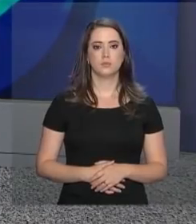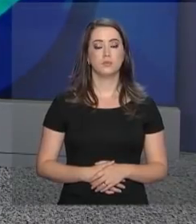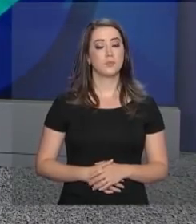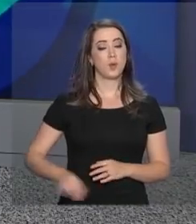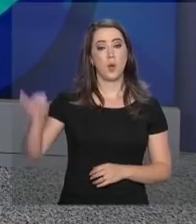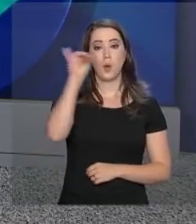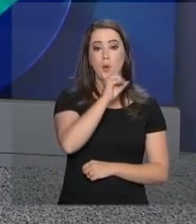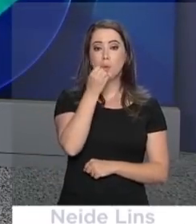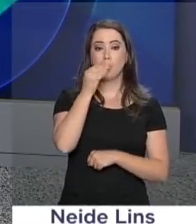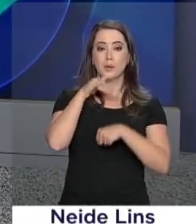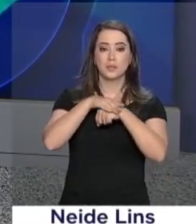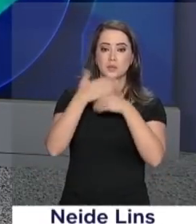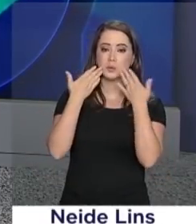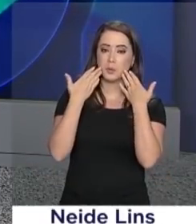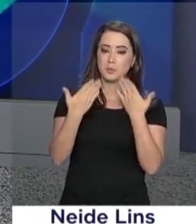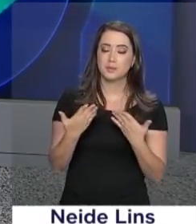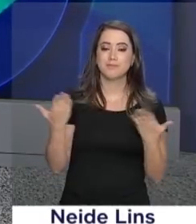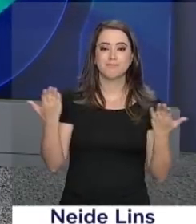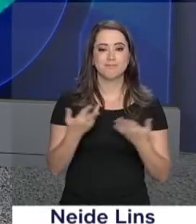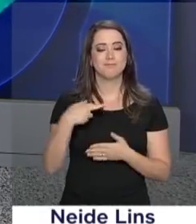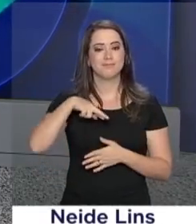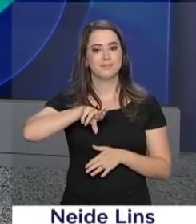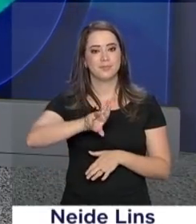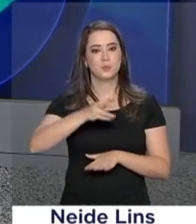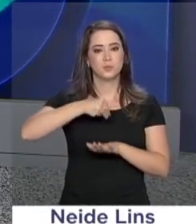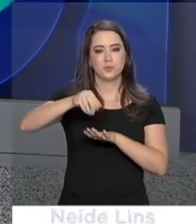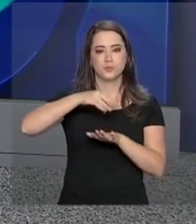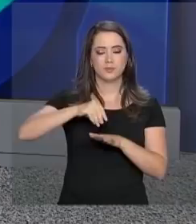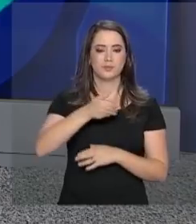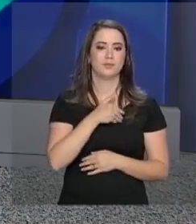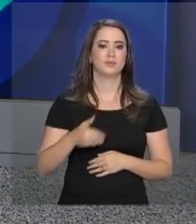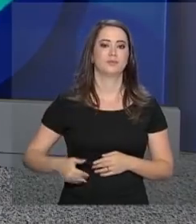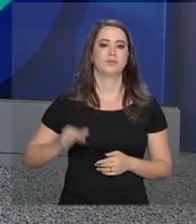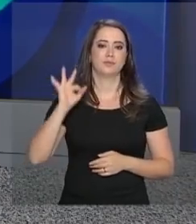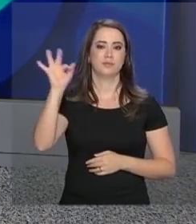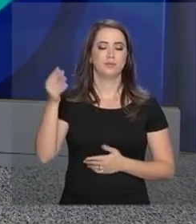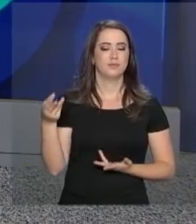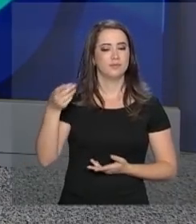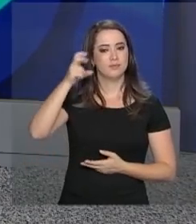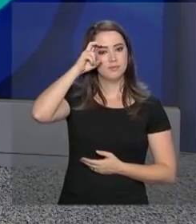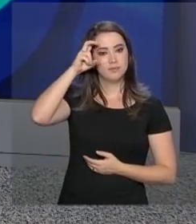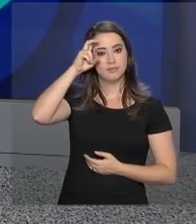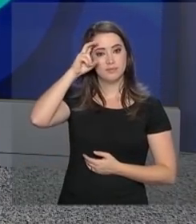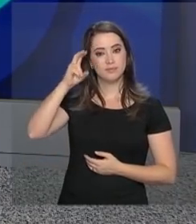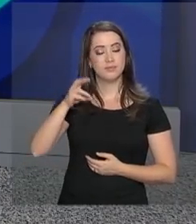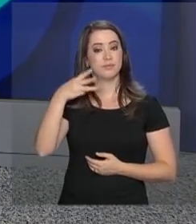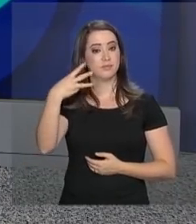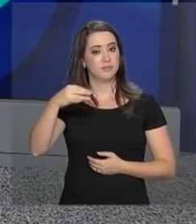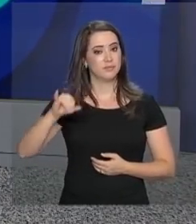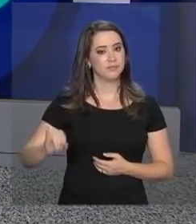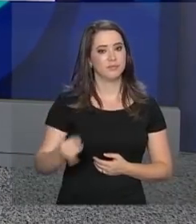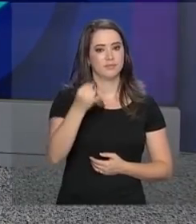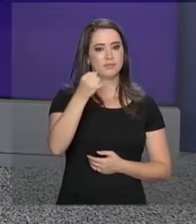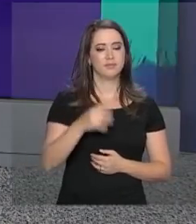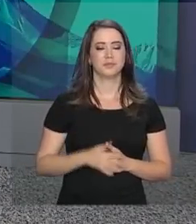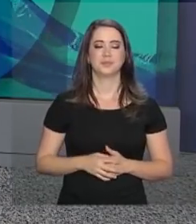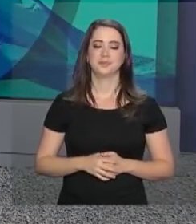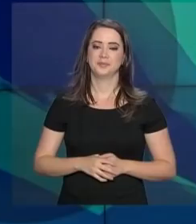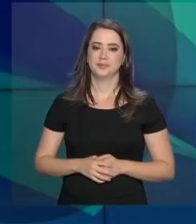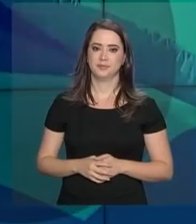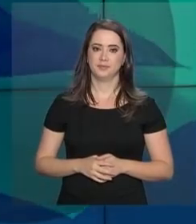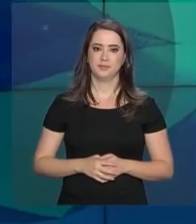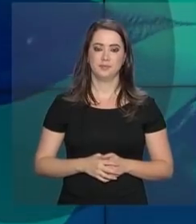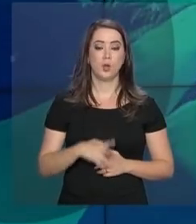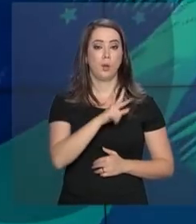Olá, boa noite. Começa agora o repórter NBR com as notícias do governo federal desta quinta-feira, 3 de janeiro.